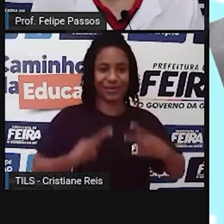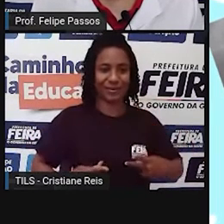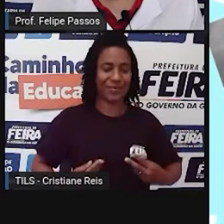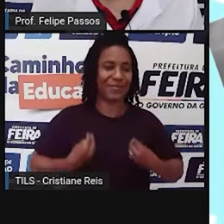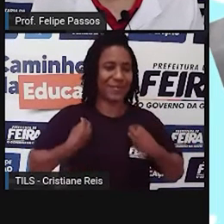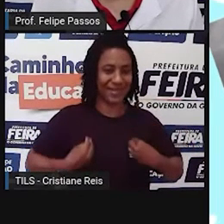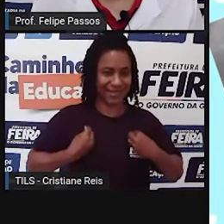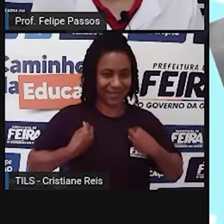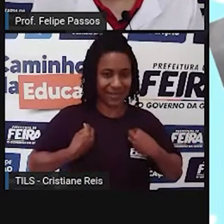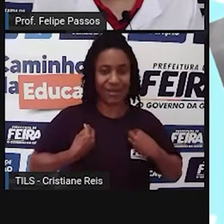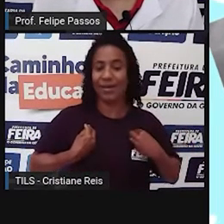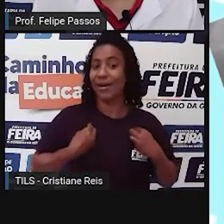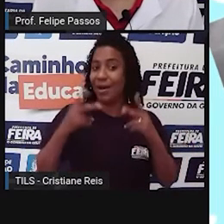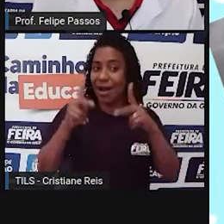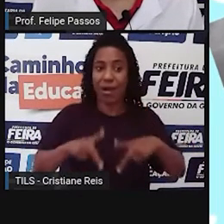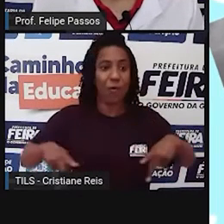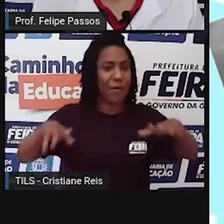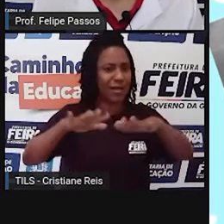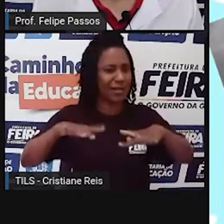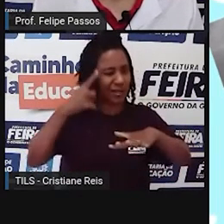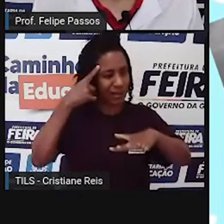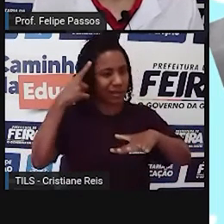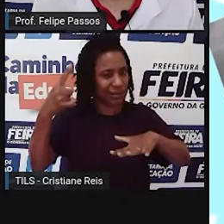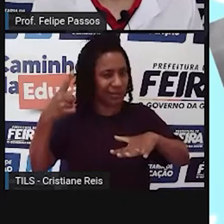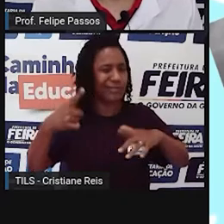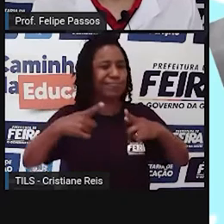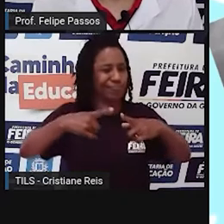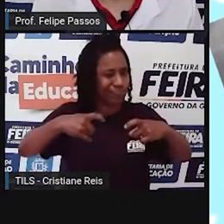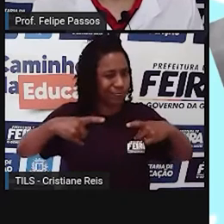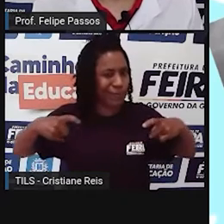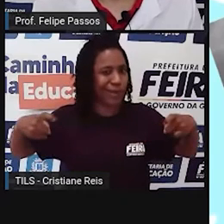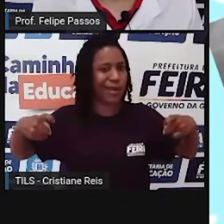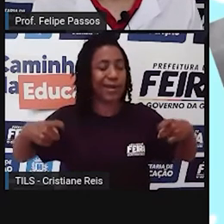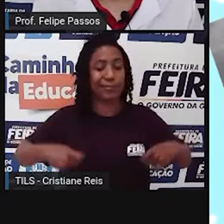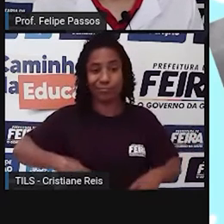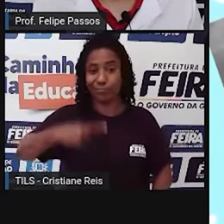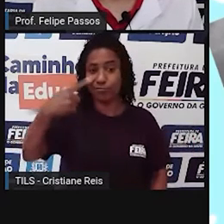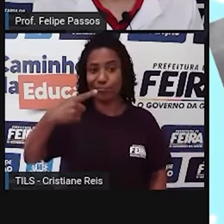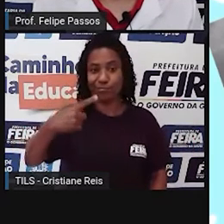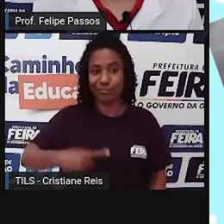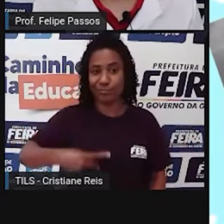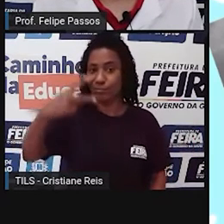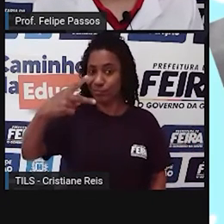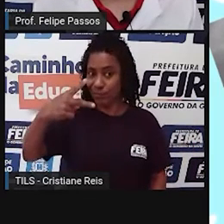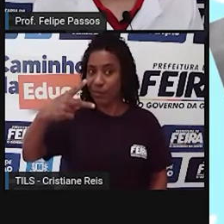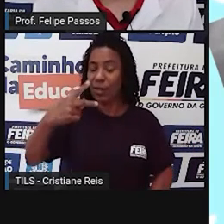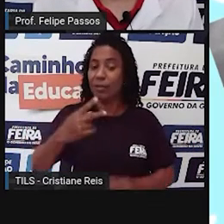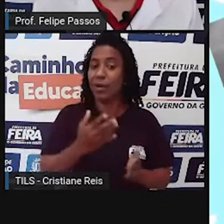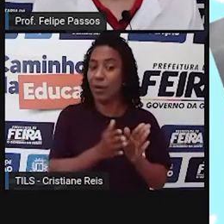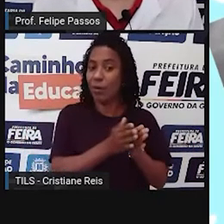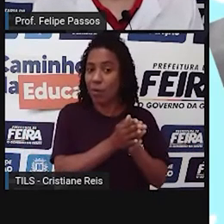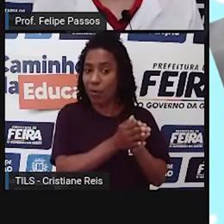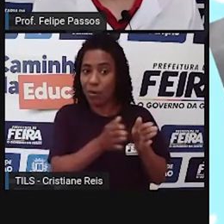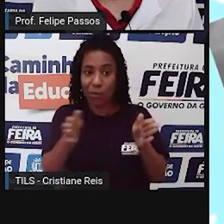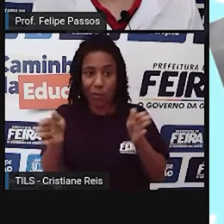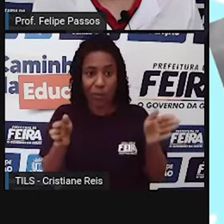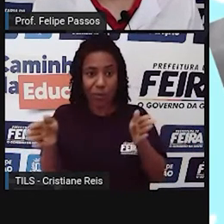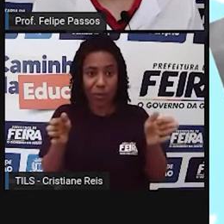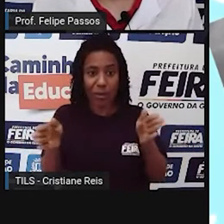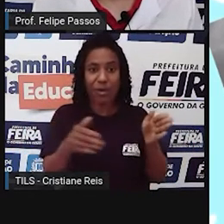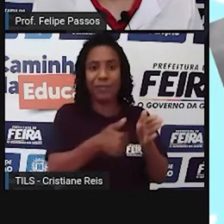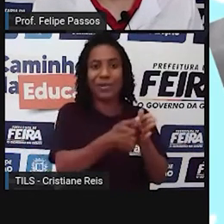A humanidade passou por duas grandes guerras e lá na Segunda Guerra Mundial, que aconteceu entre 1939 e